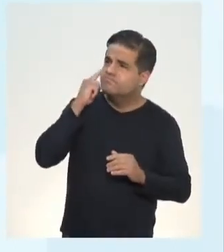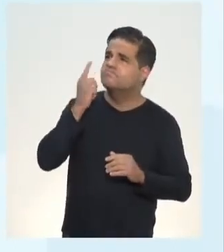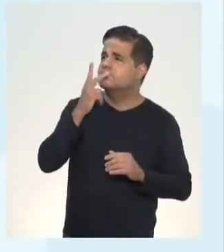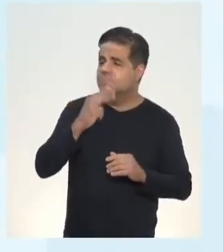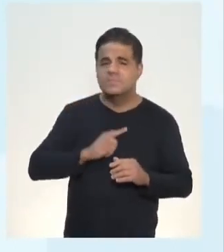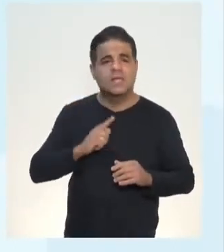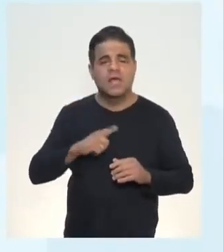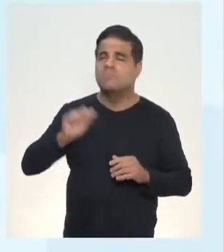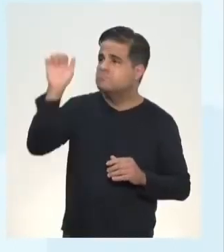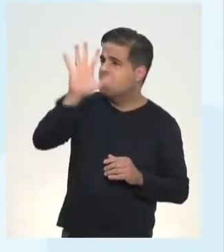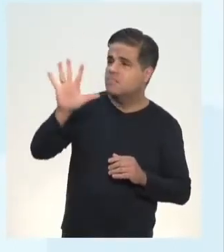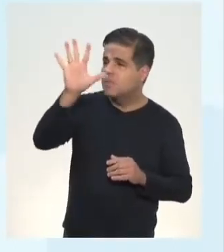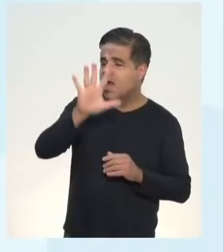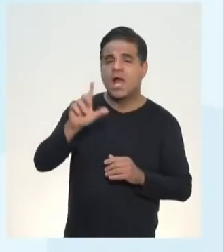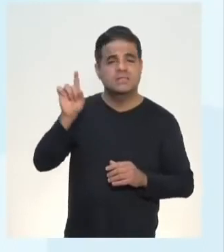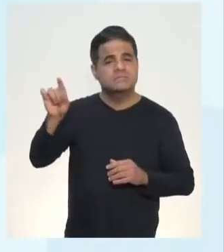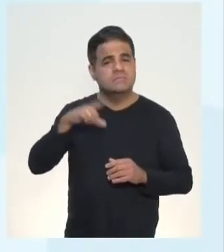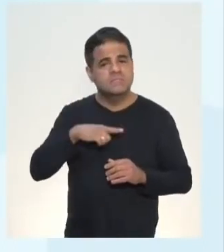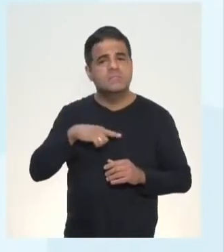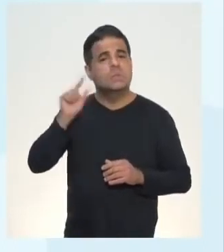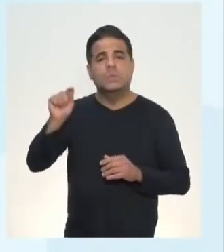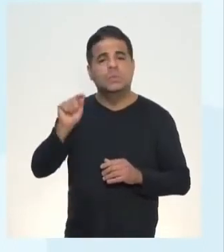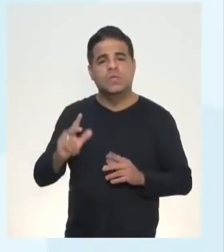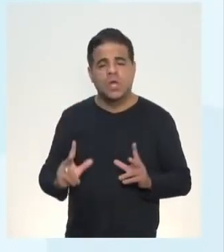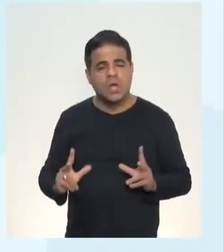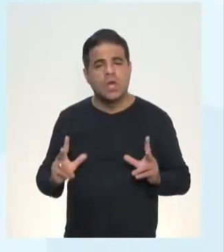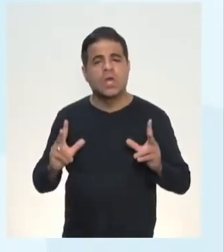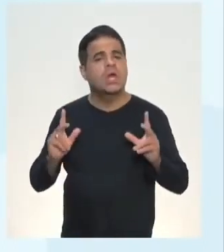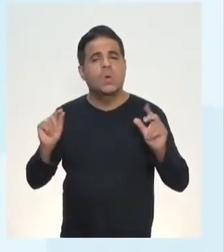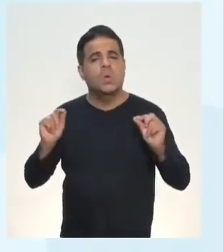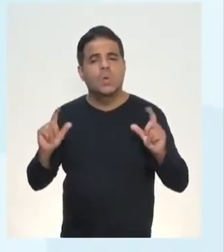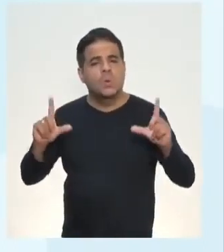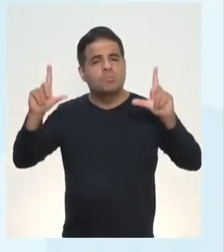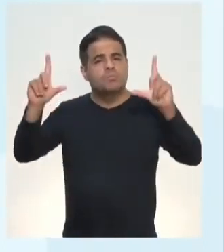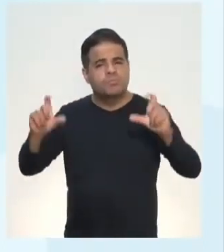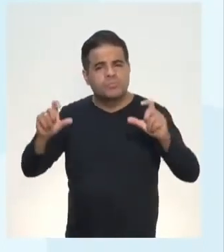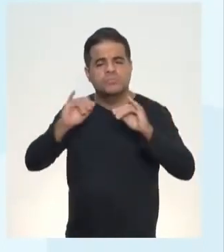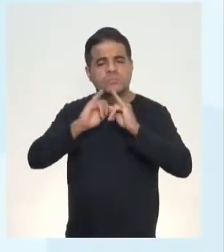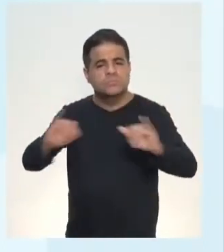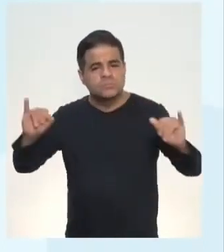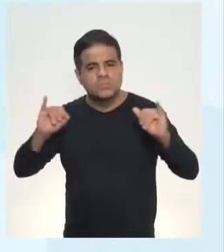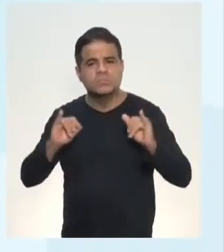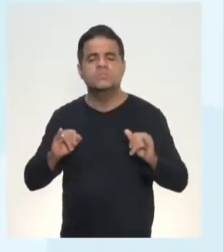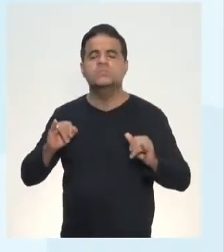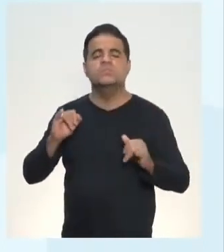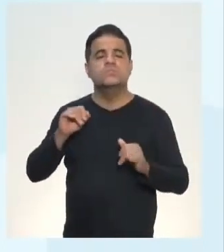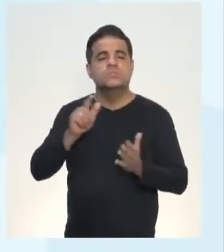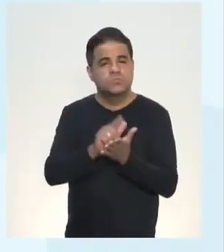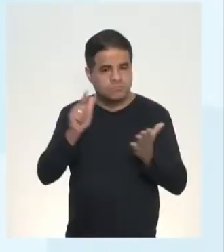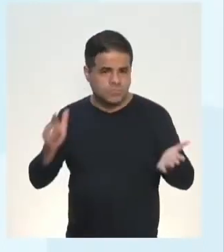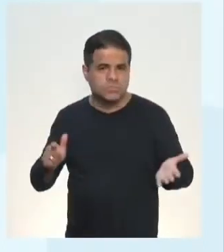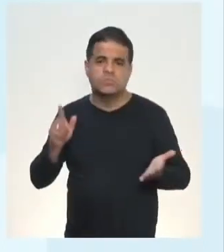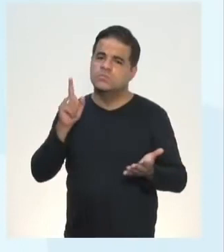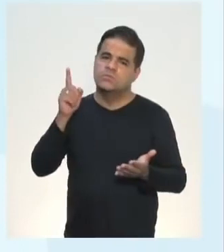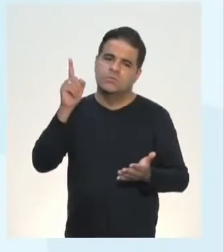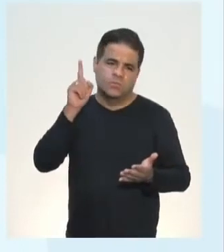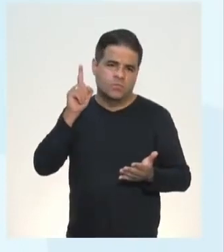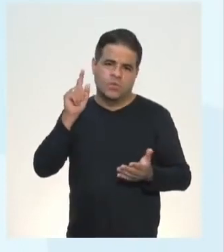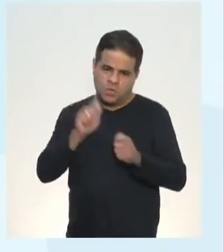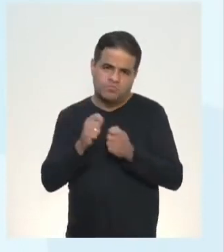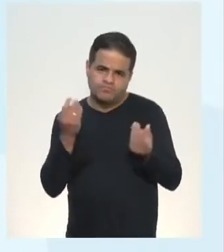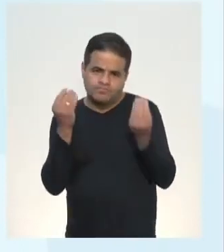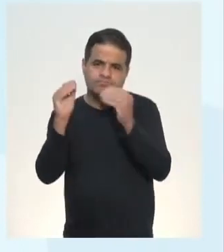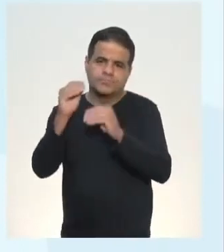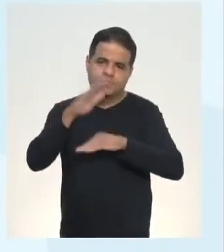gente tem uma imagem. Na verdade, gente, isso aqui é um recorte de algo que foi publicado em um jornal, algum dia, claro que não com essa imagem. Eu fiz uma